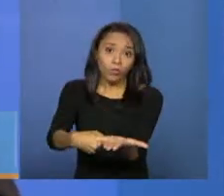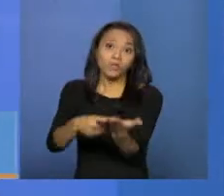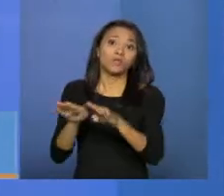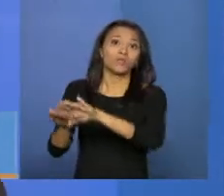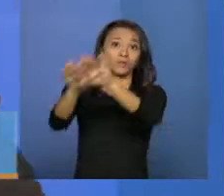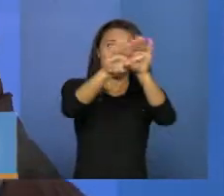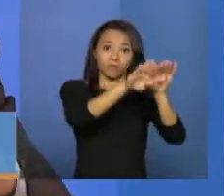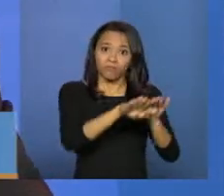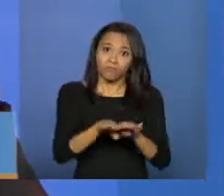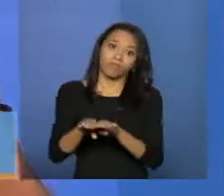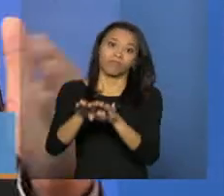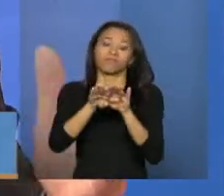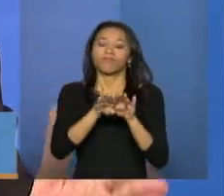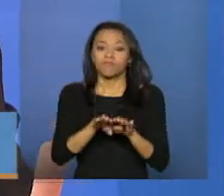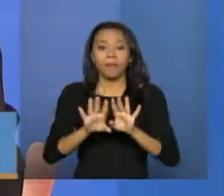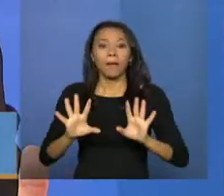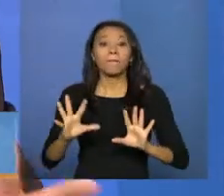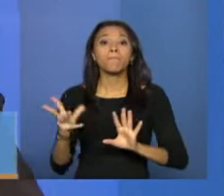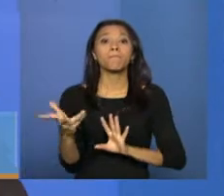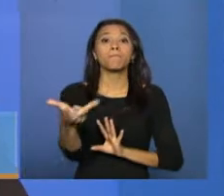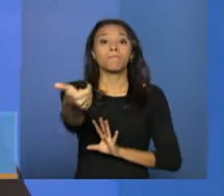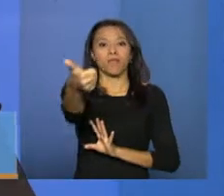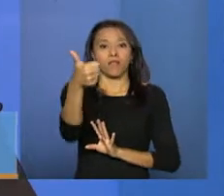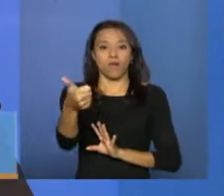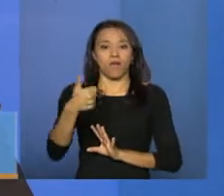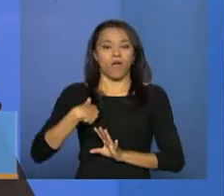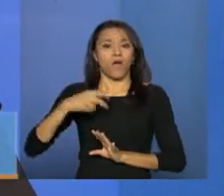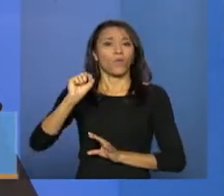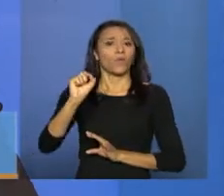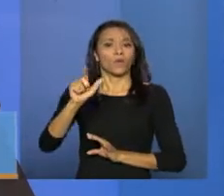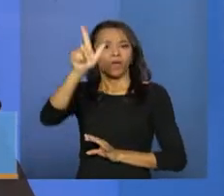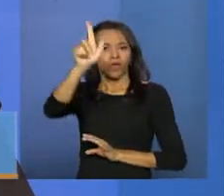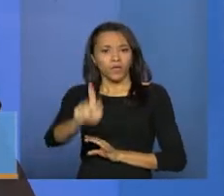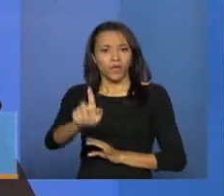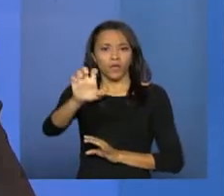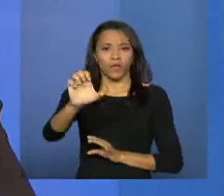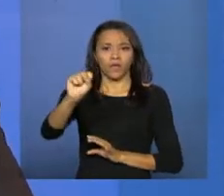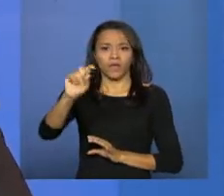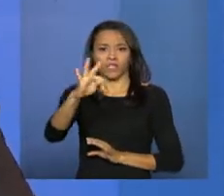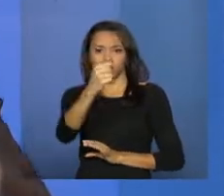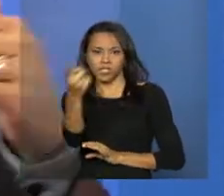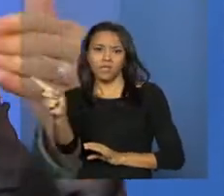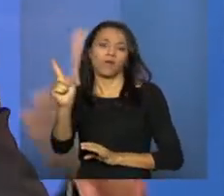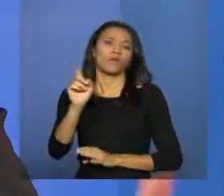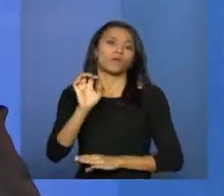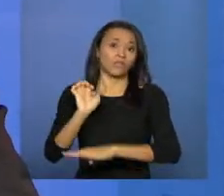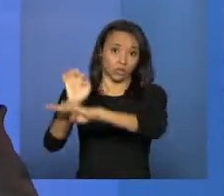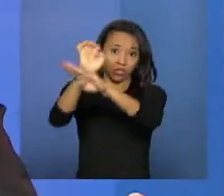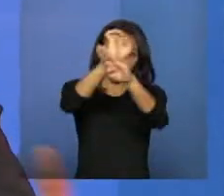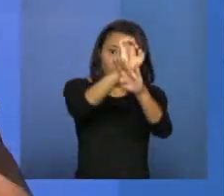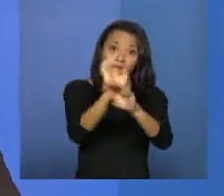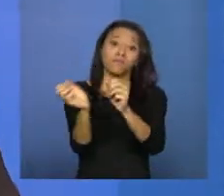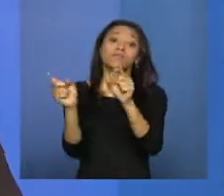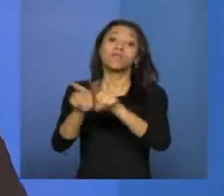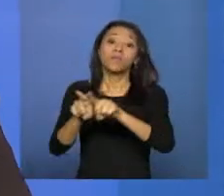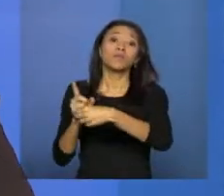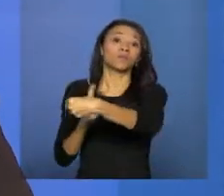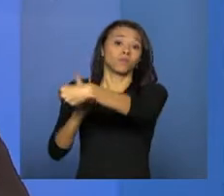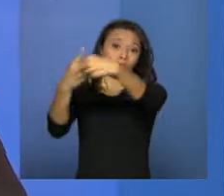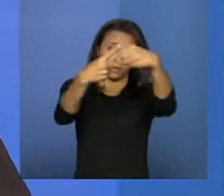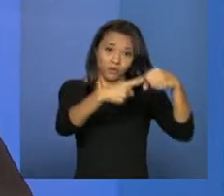assistência social de pacto de aprimoramento da gestão do sistema único da assistência social no âmbito dos estados e no âmbito dos municípios.